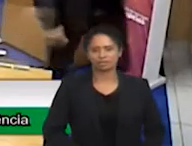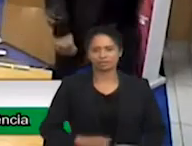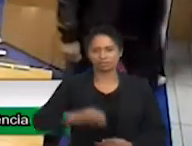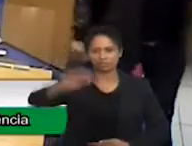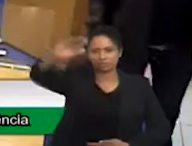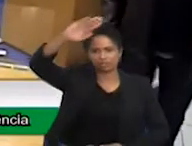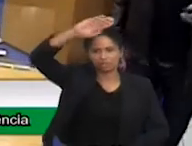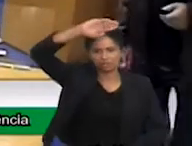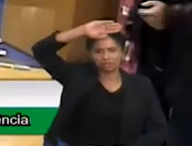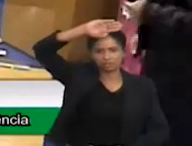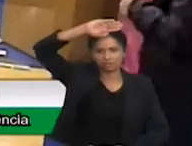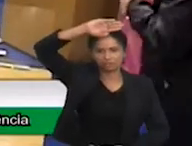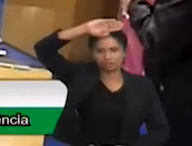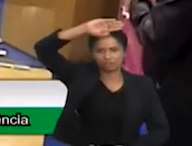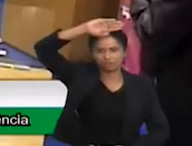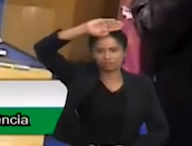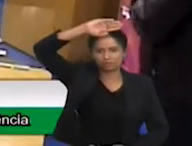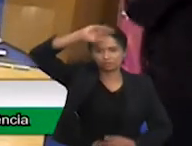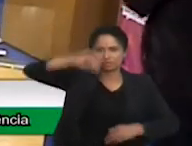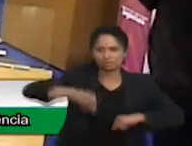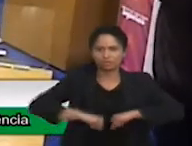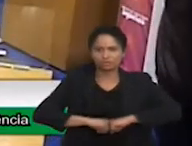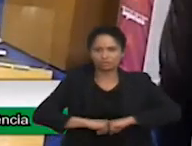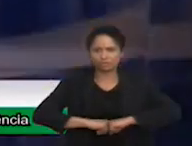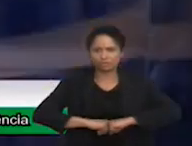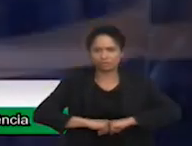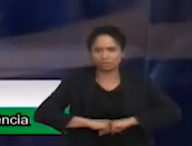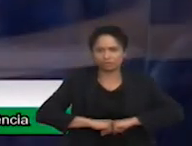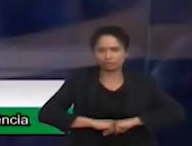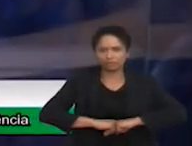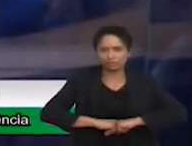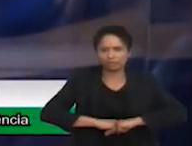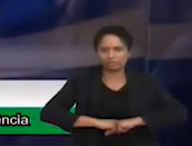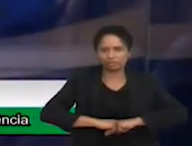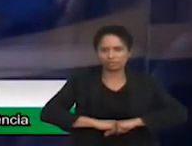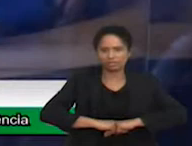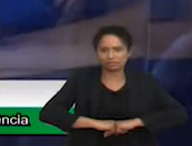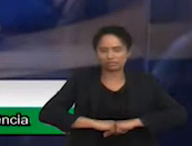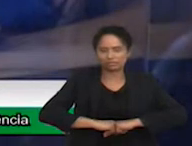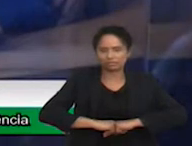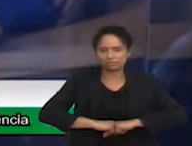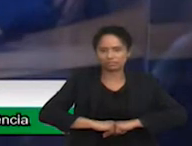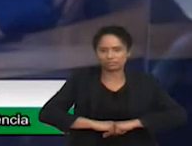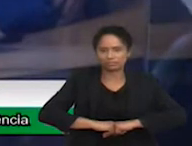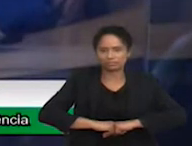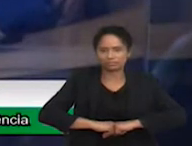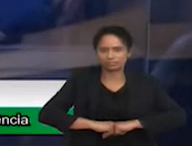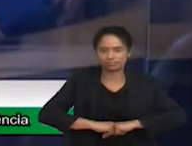Parabéns, Gilmar, pela sua explanação.